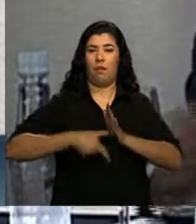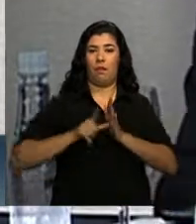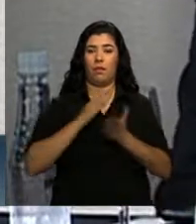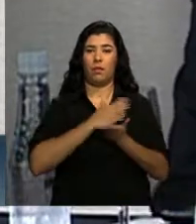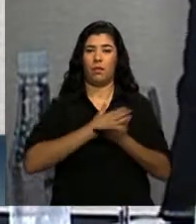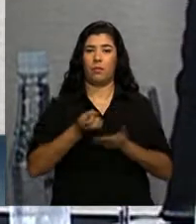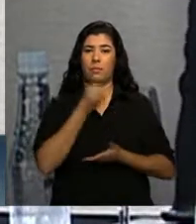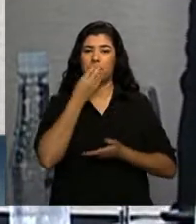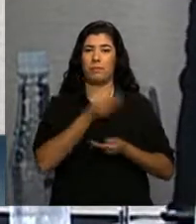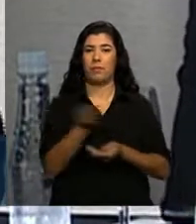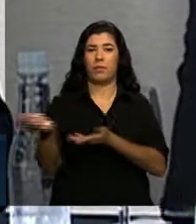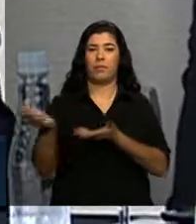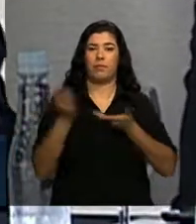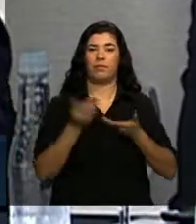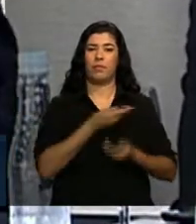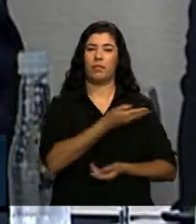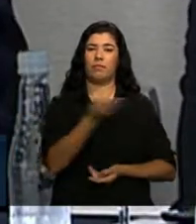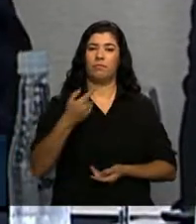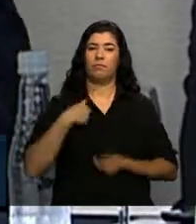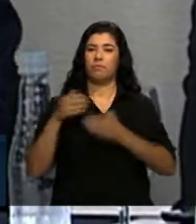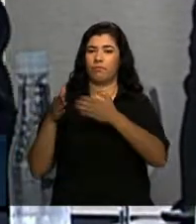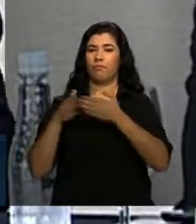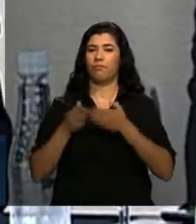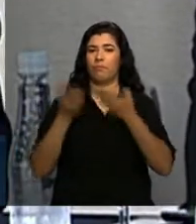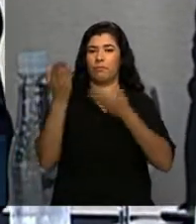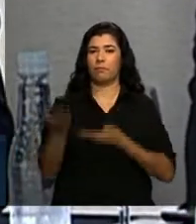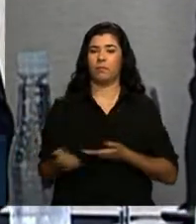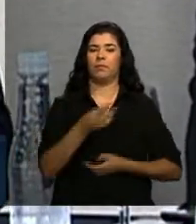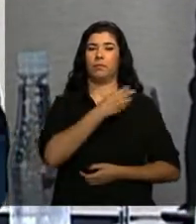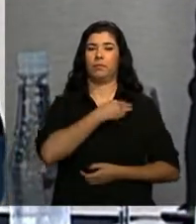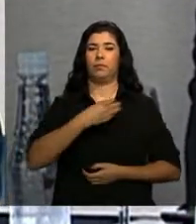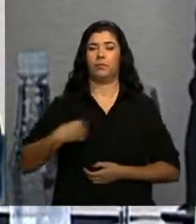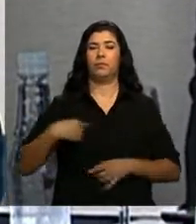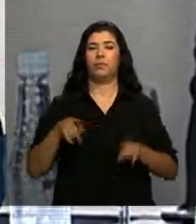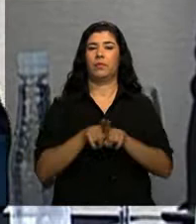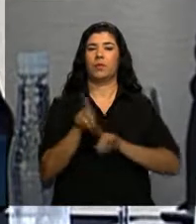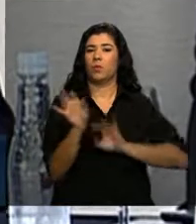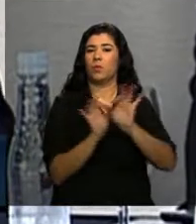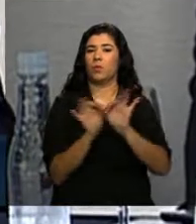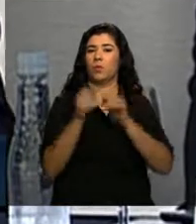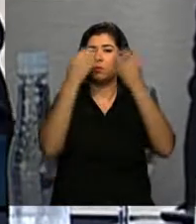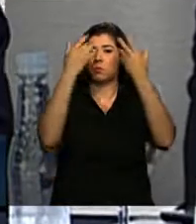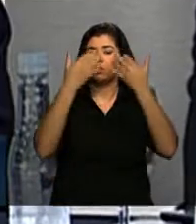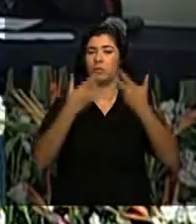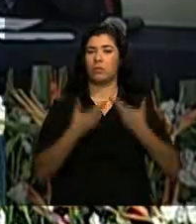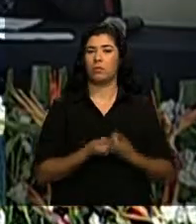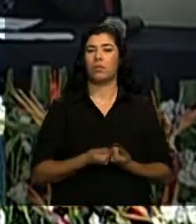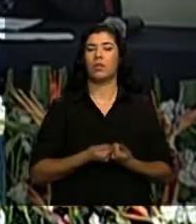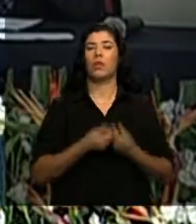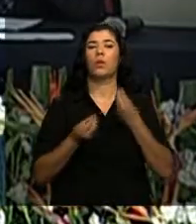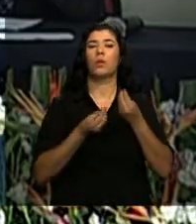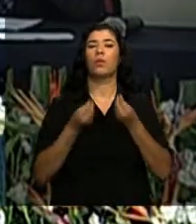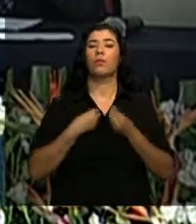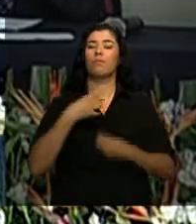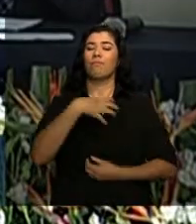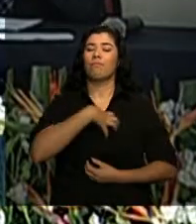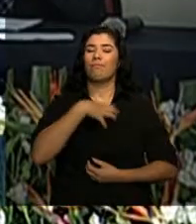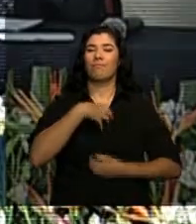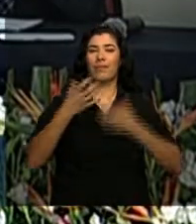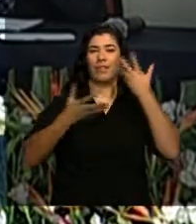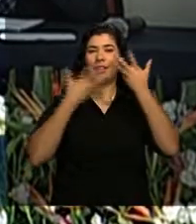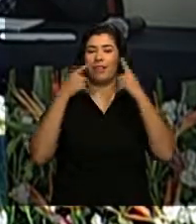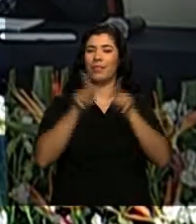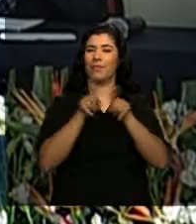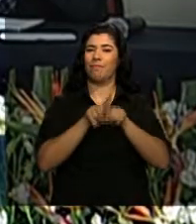boas-vindas a todos, eu gostaria de licença ao ministro para tecer um pequeno comentário da nossa alegria, da nossa